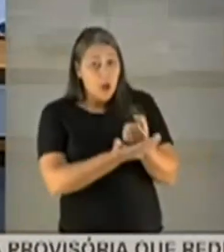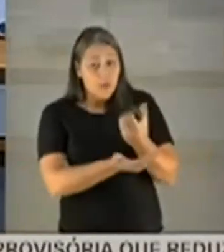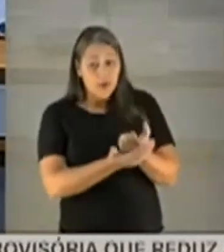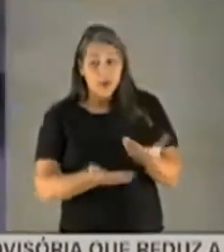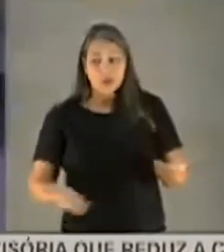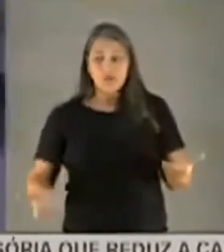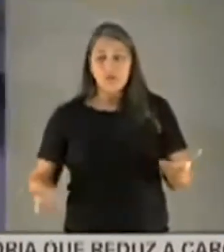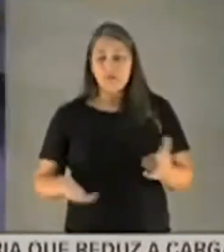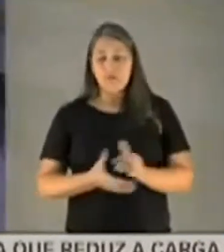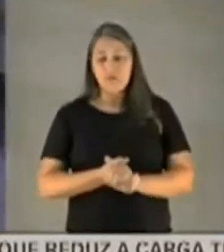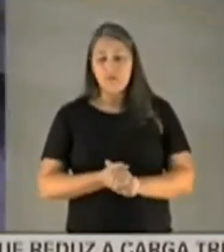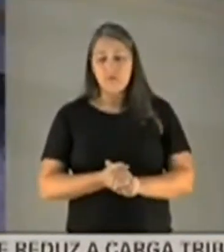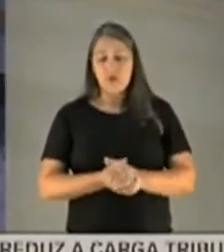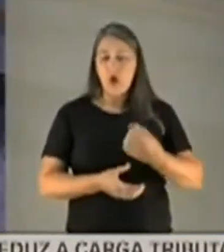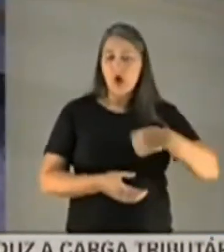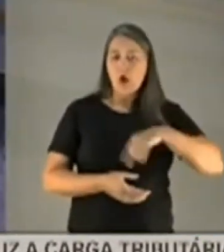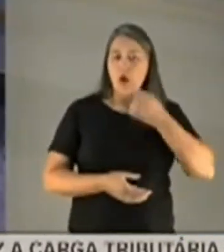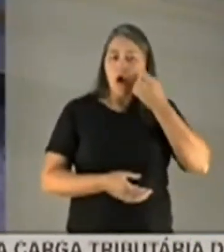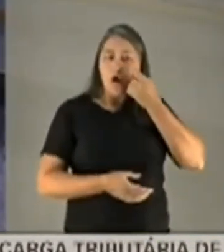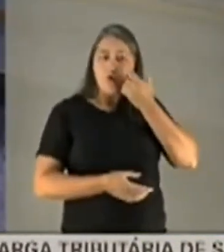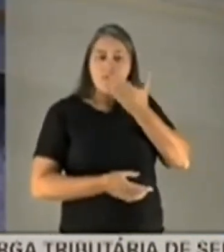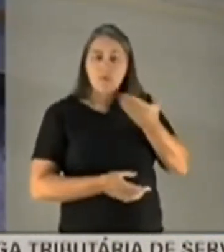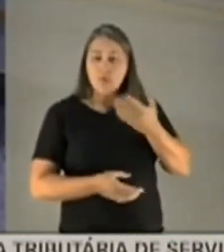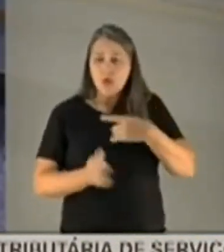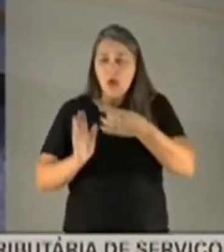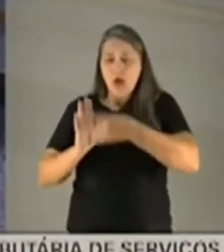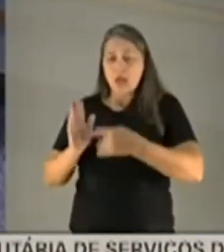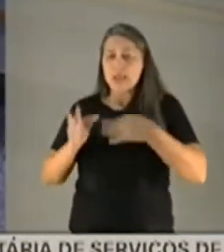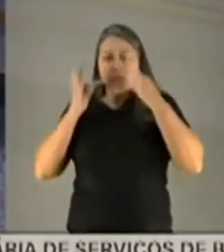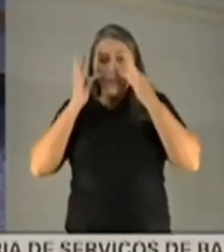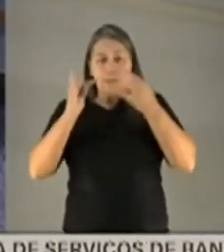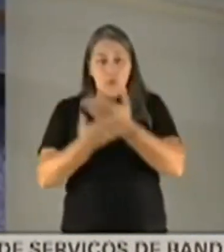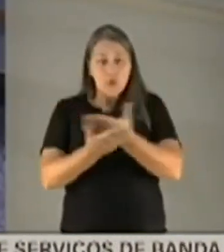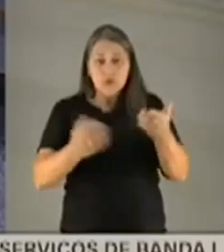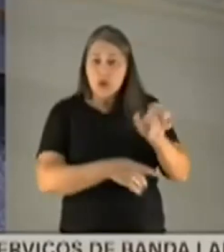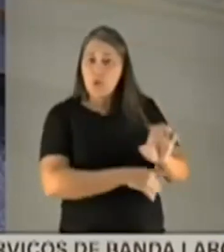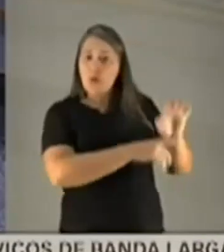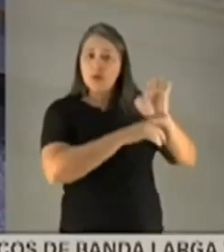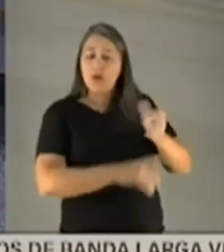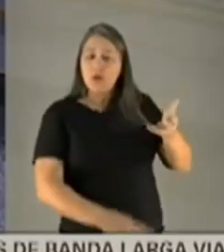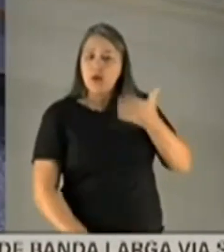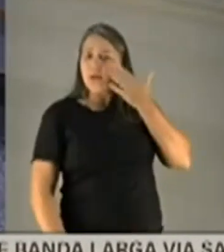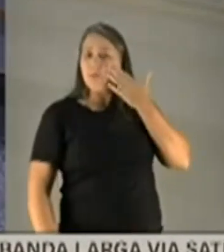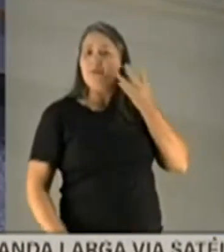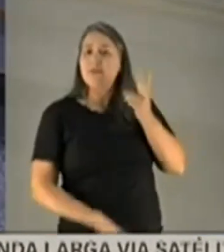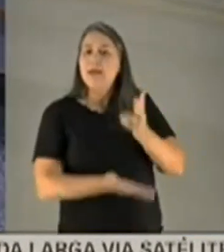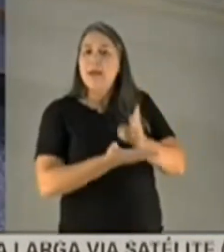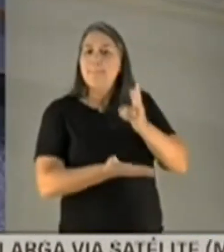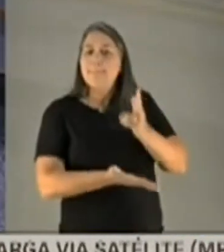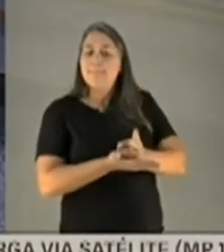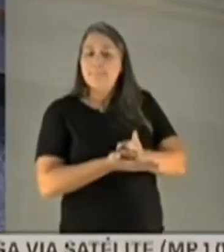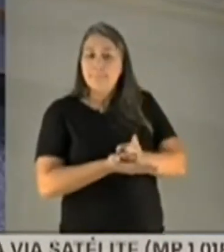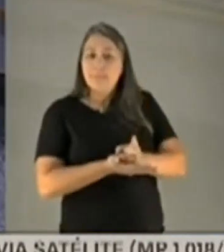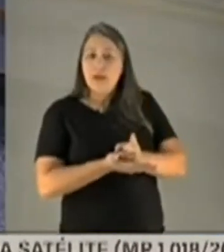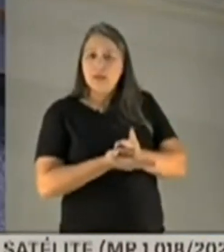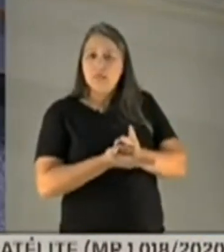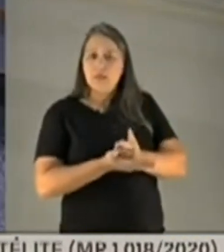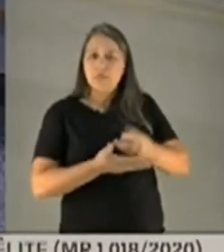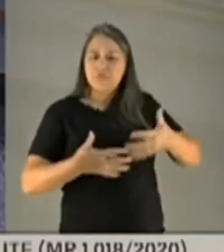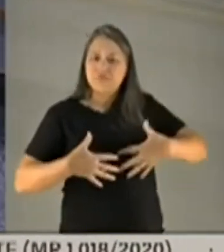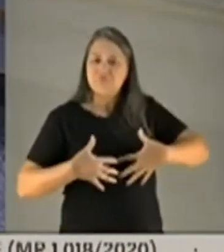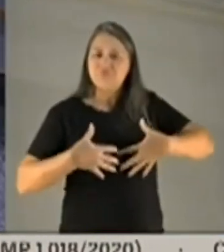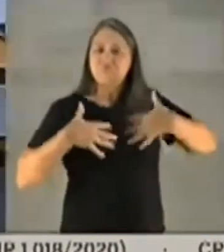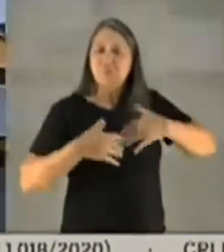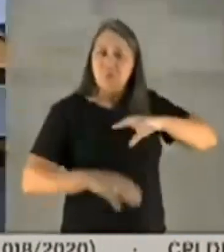Vossa Excelência, quando nós vemos no banco de testemunho o governador do teu estado, quero ver se Vossa Excelência terá essa mesma animosidade para